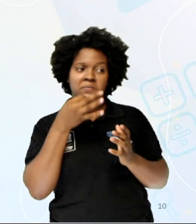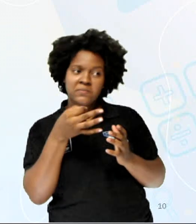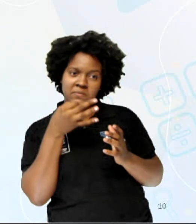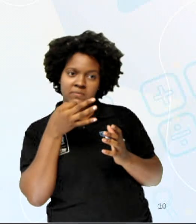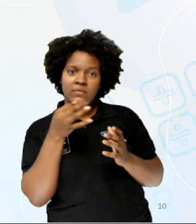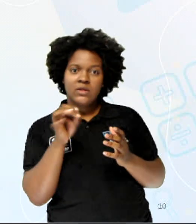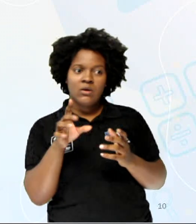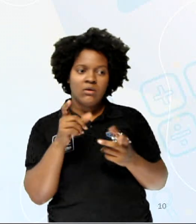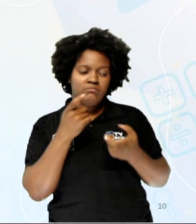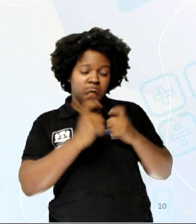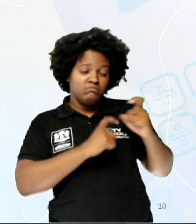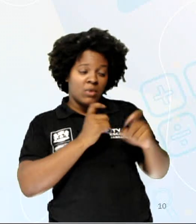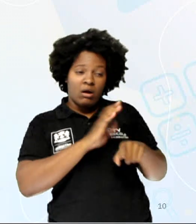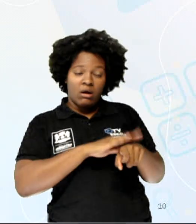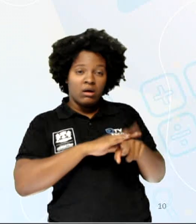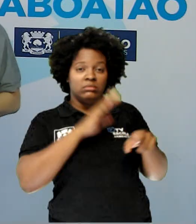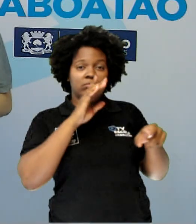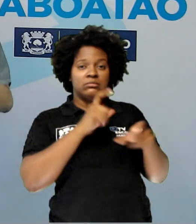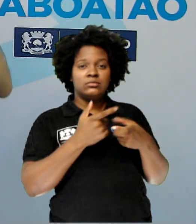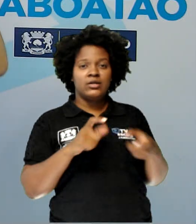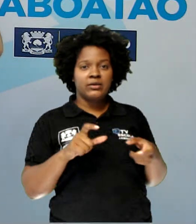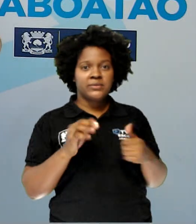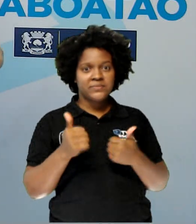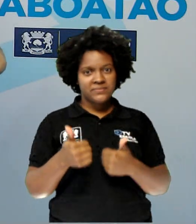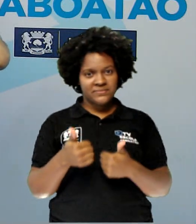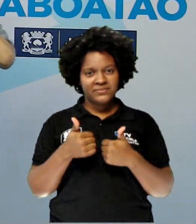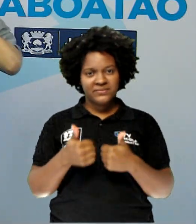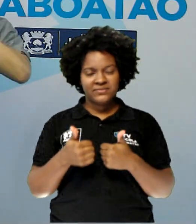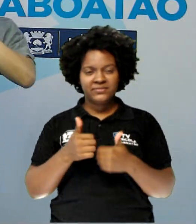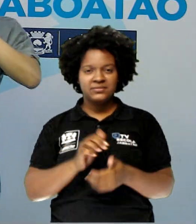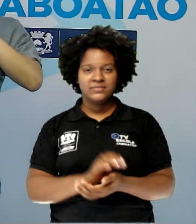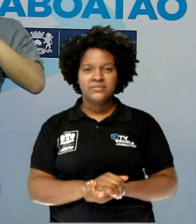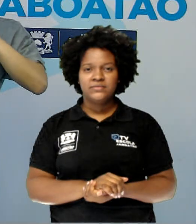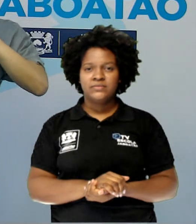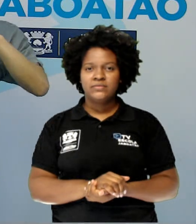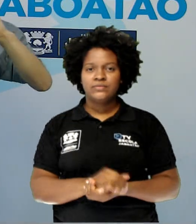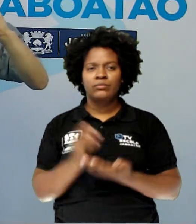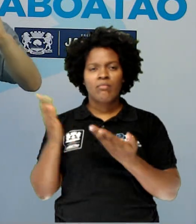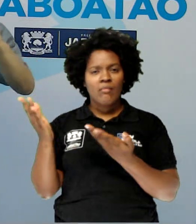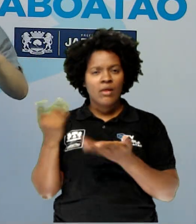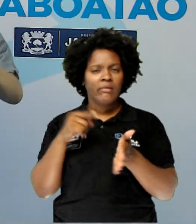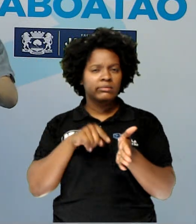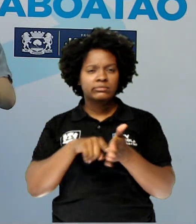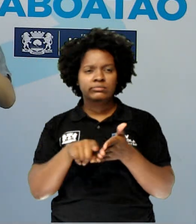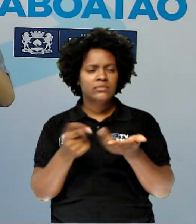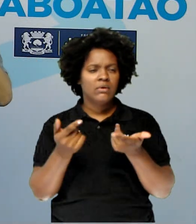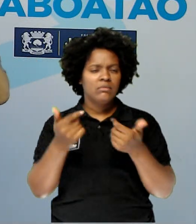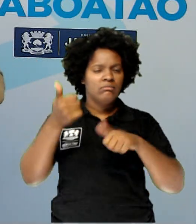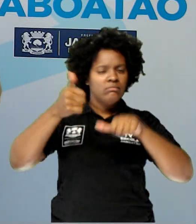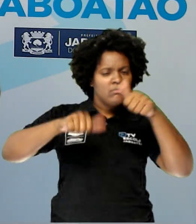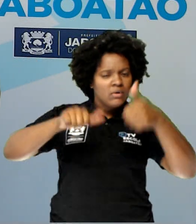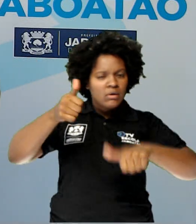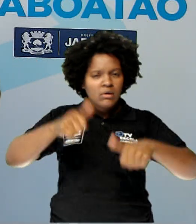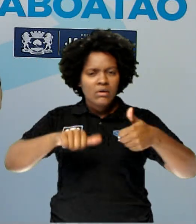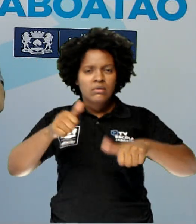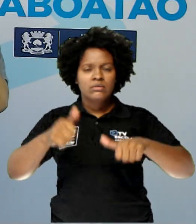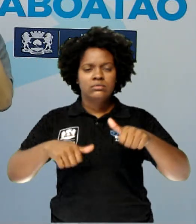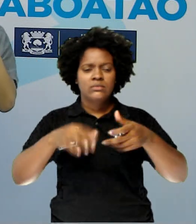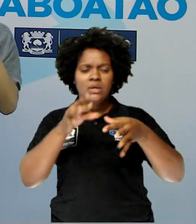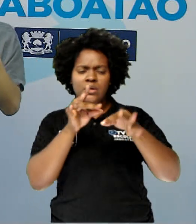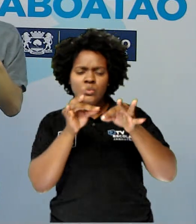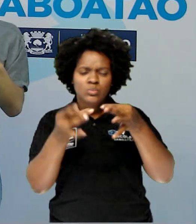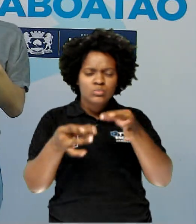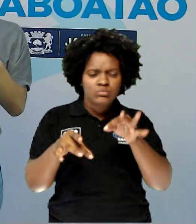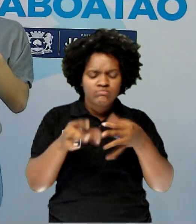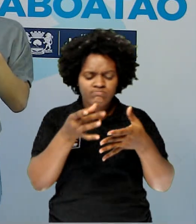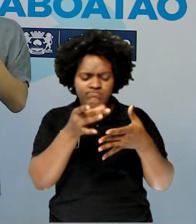só vai aumentar. Tudo certo? Para essa questão de análise minuciosa